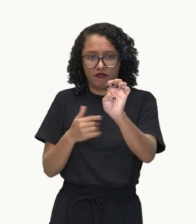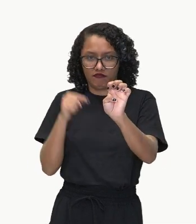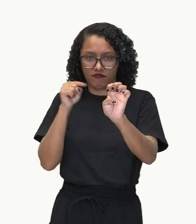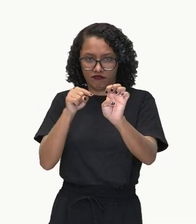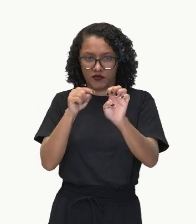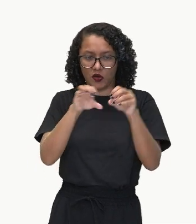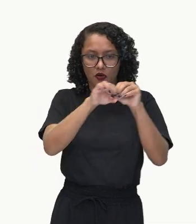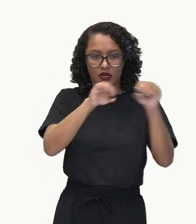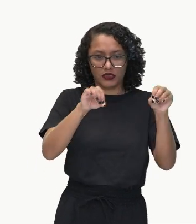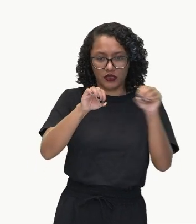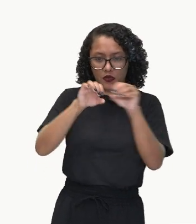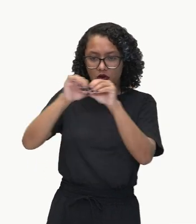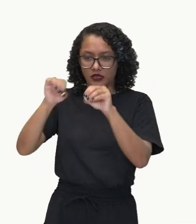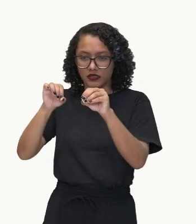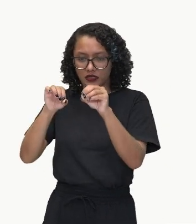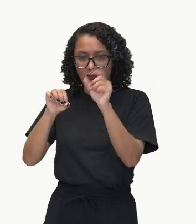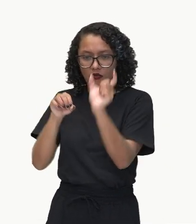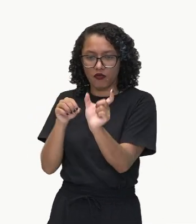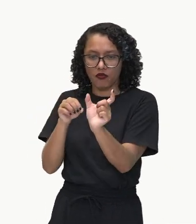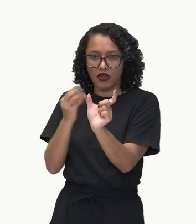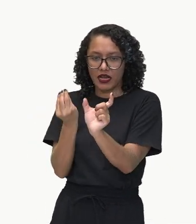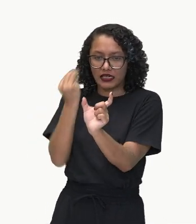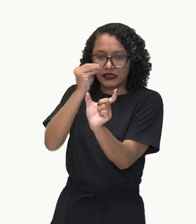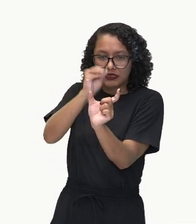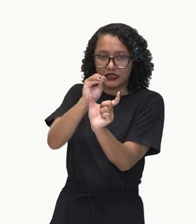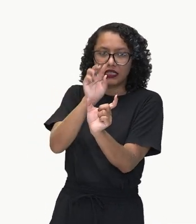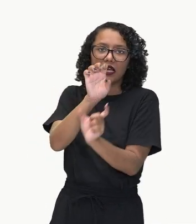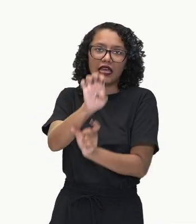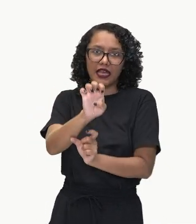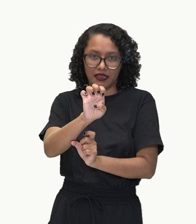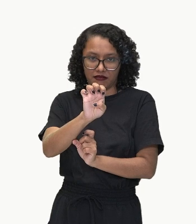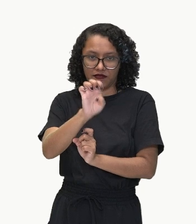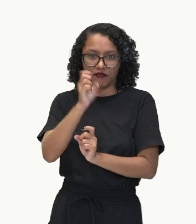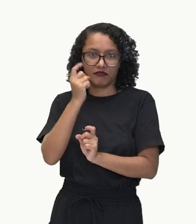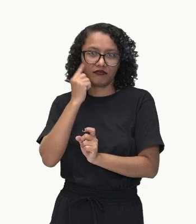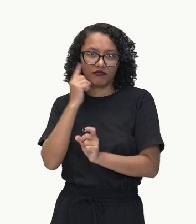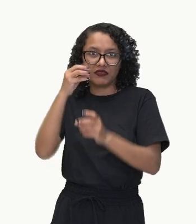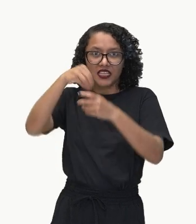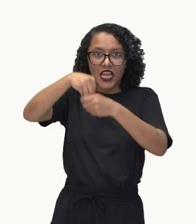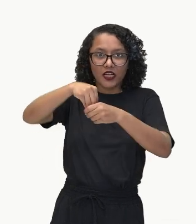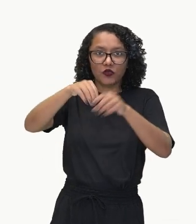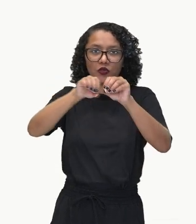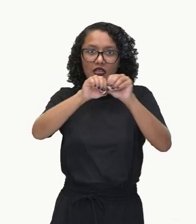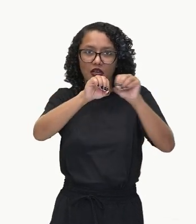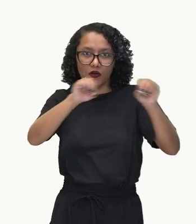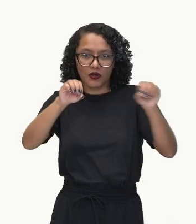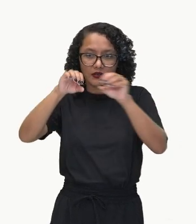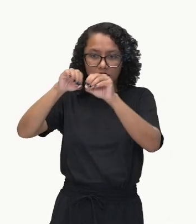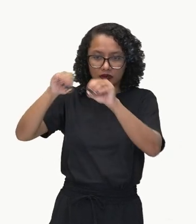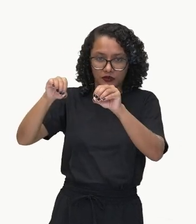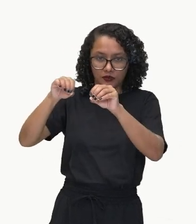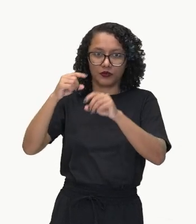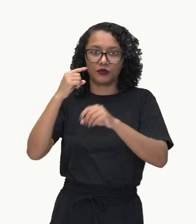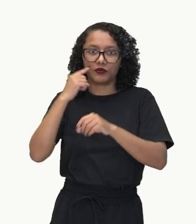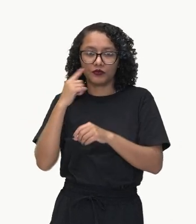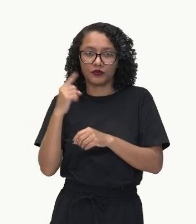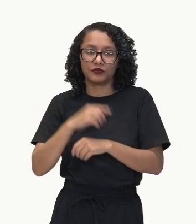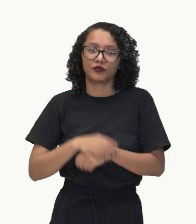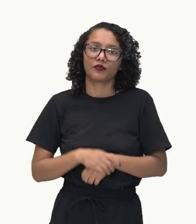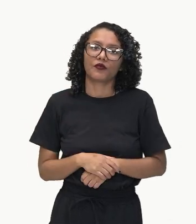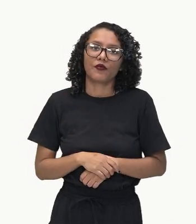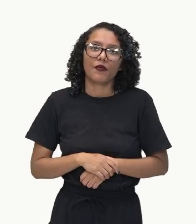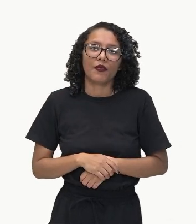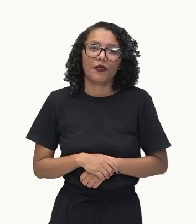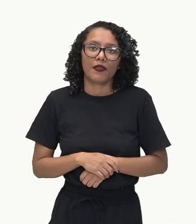de um mesmo período, estabelecendo entre elas uma relação de adição no enunciado. Além de terem